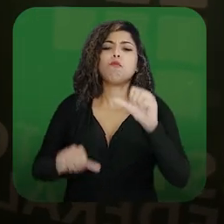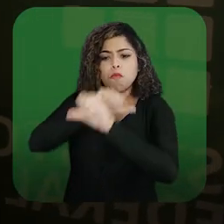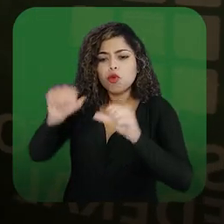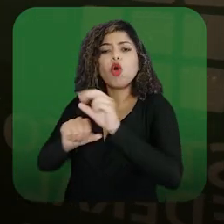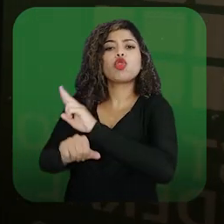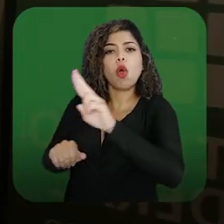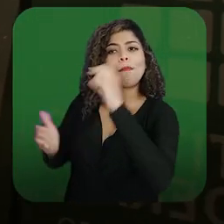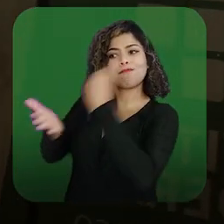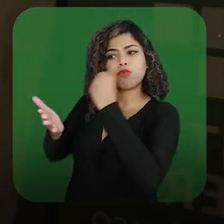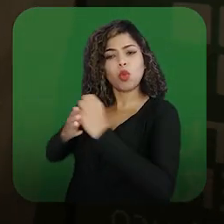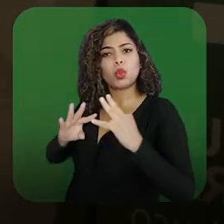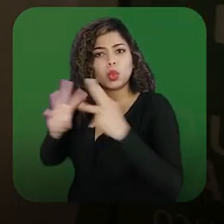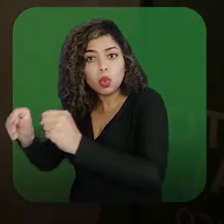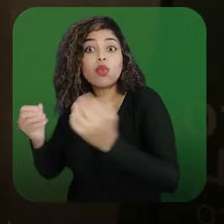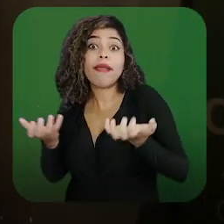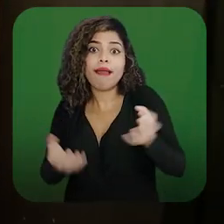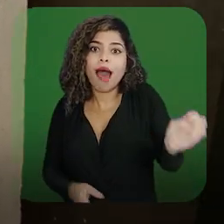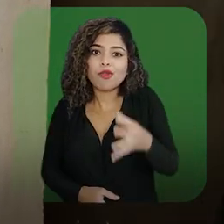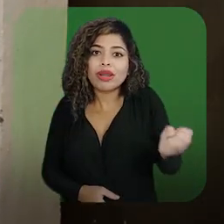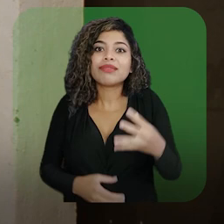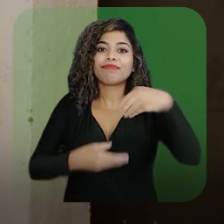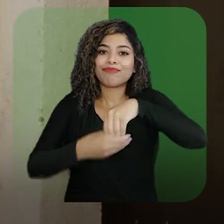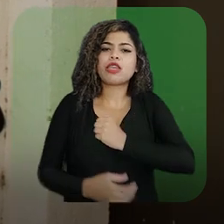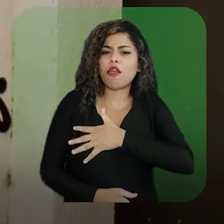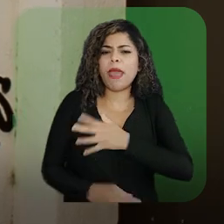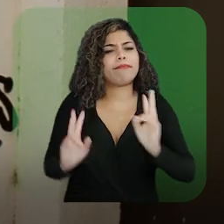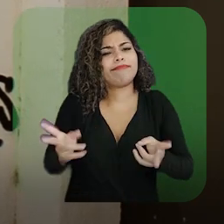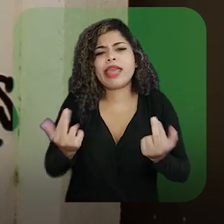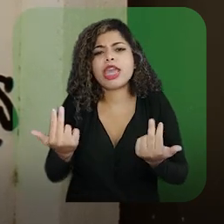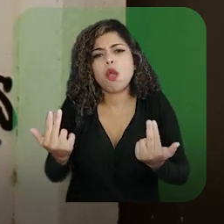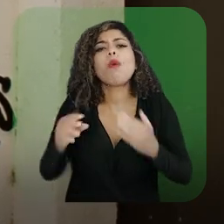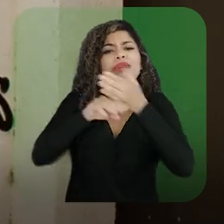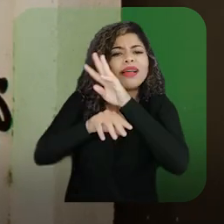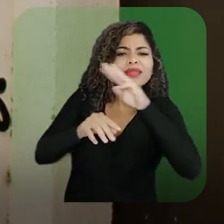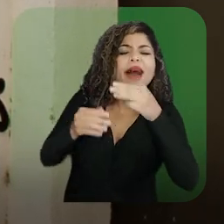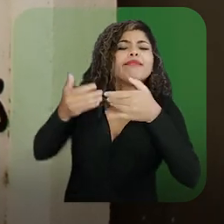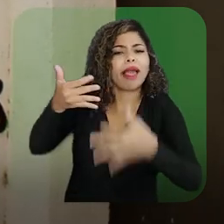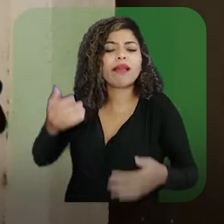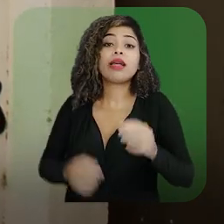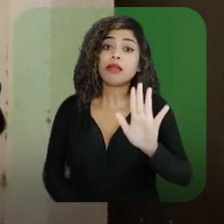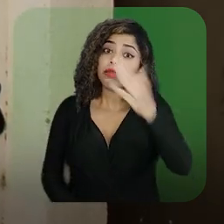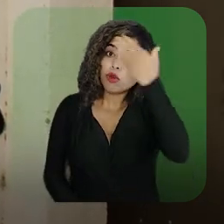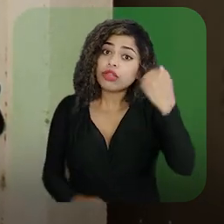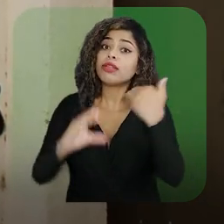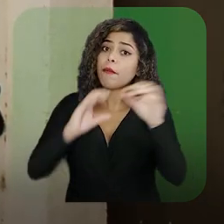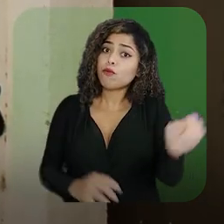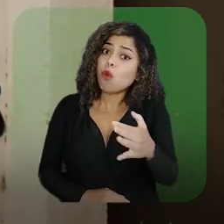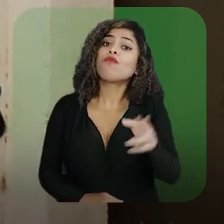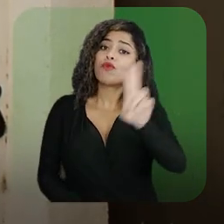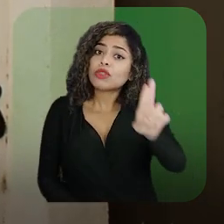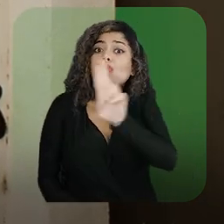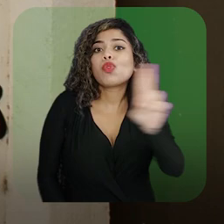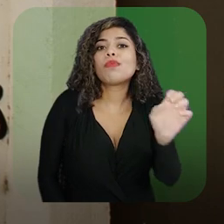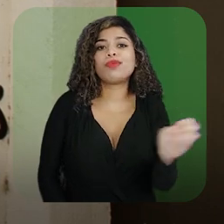Se você retificou seu nome civil e quer atualizar os registros do IFPE, o procedimento é o mesmo. Não esquece de